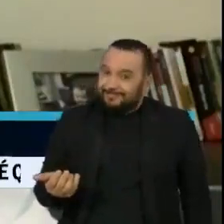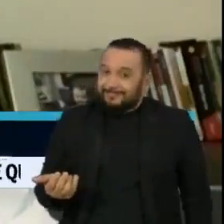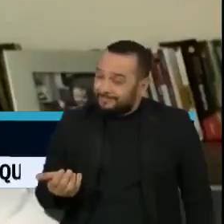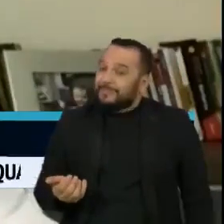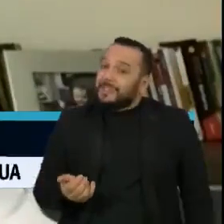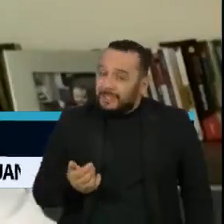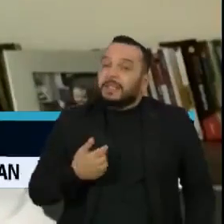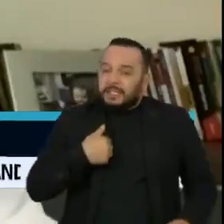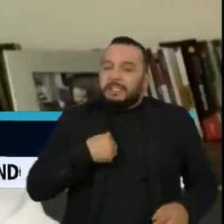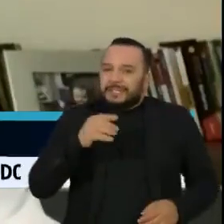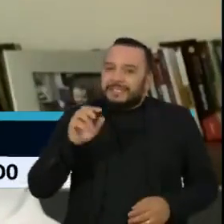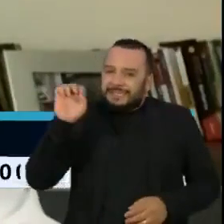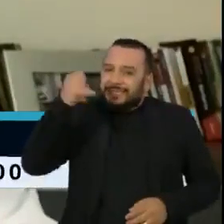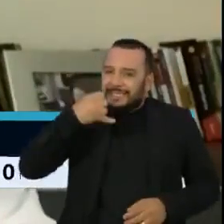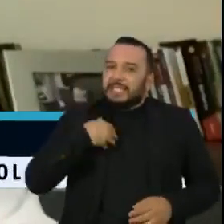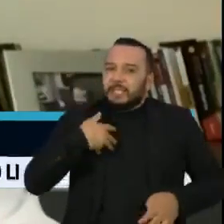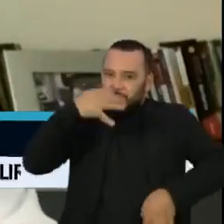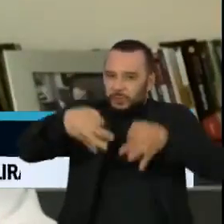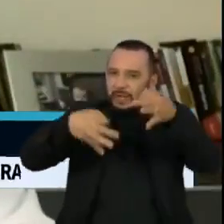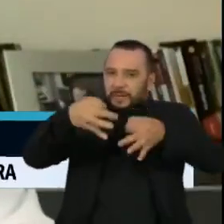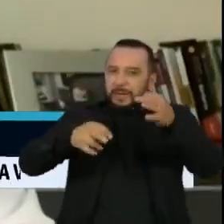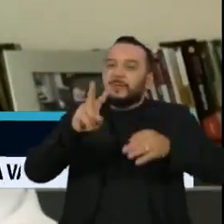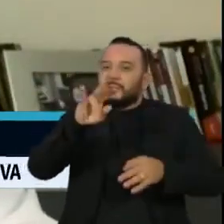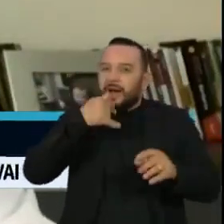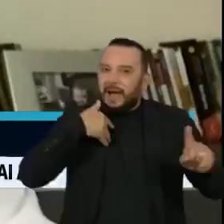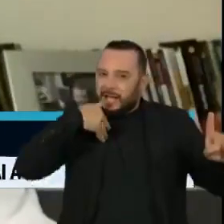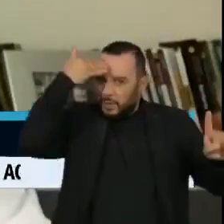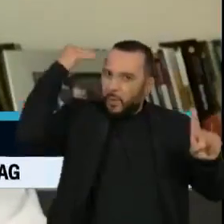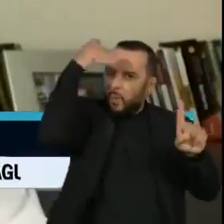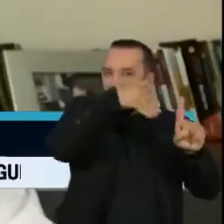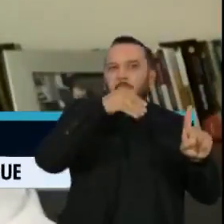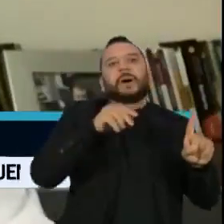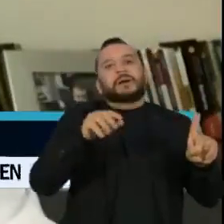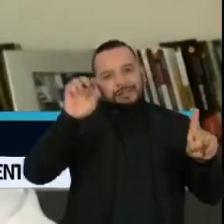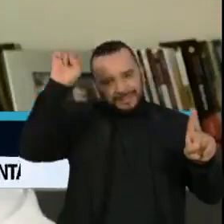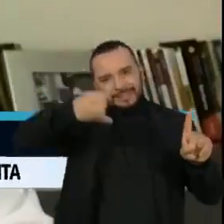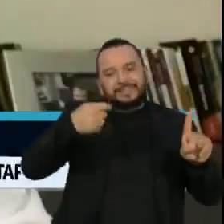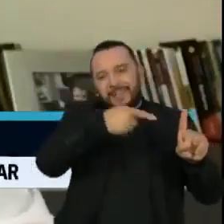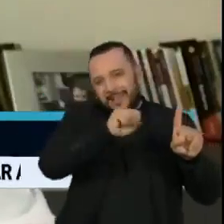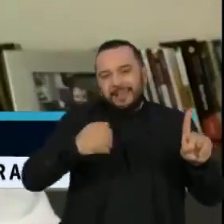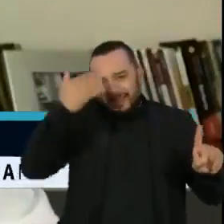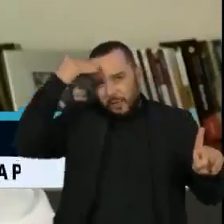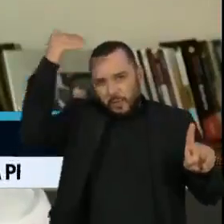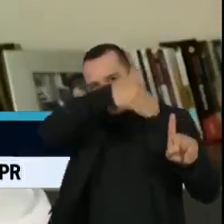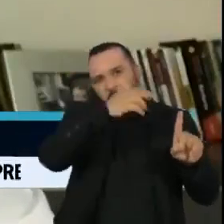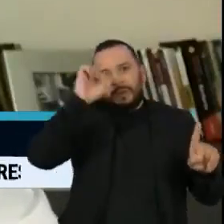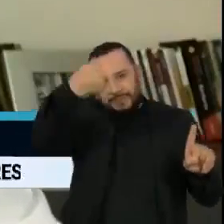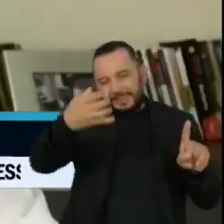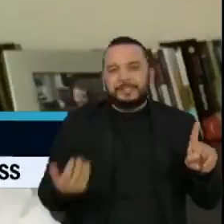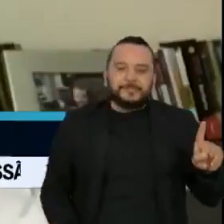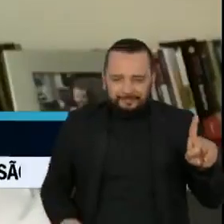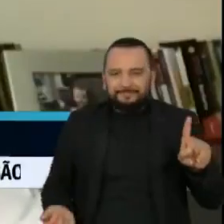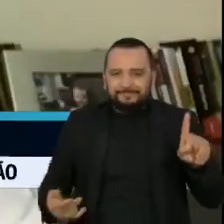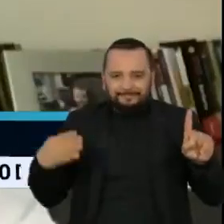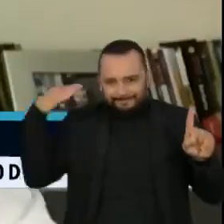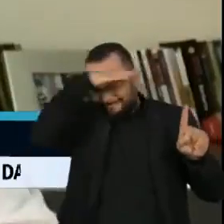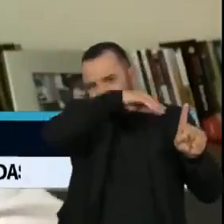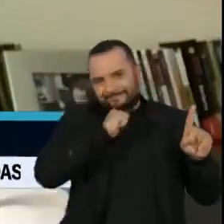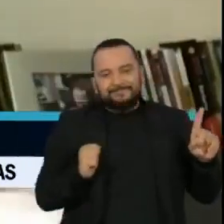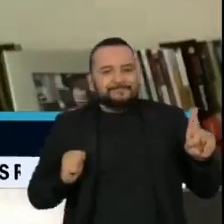creio que isso daí, que o presidente não está falando, ele não corresponde a isso. Até porque